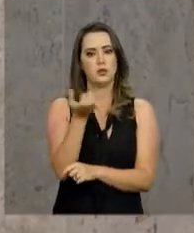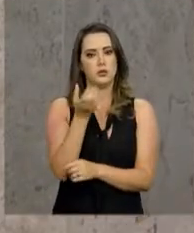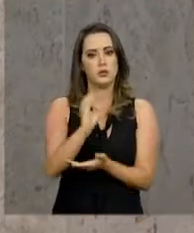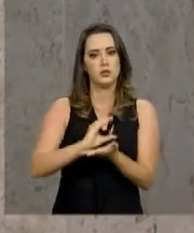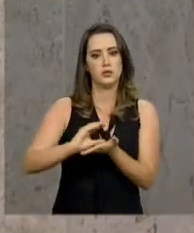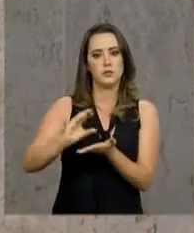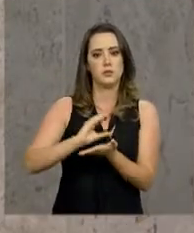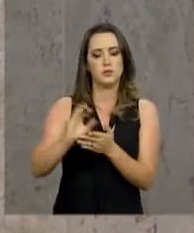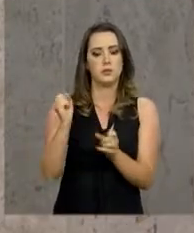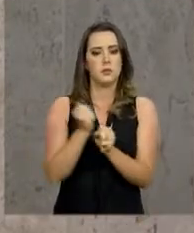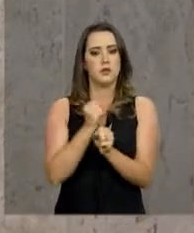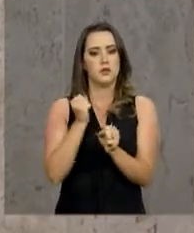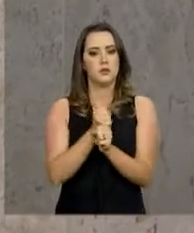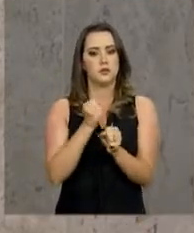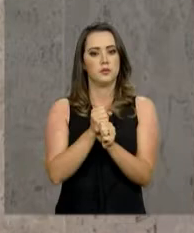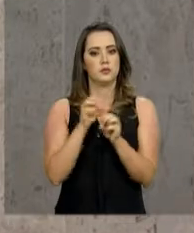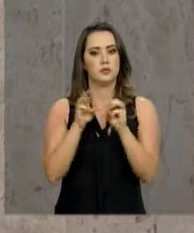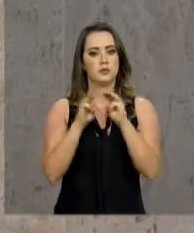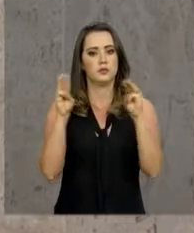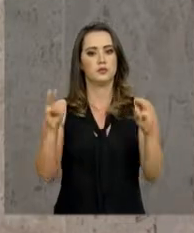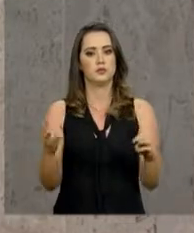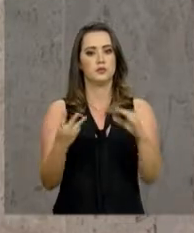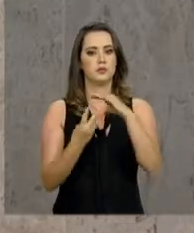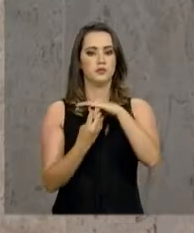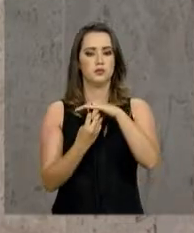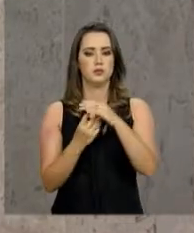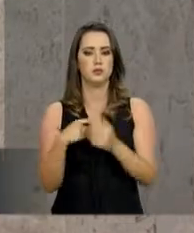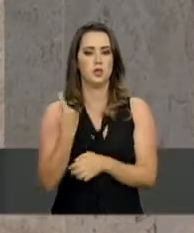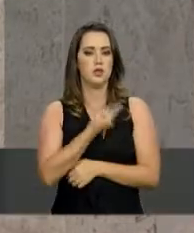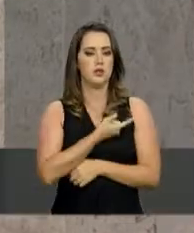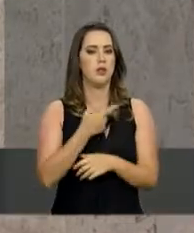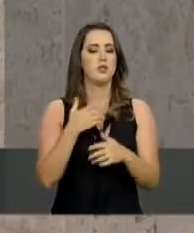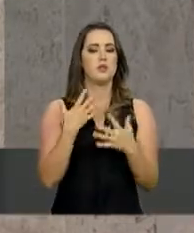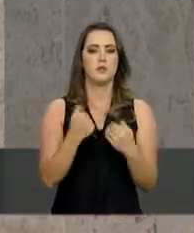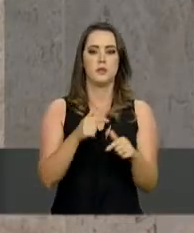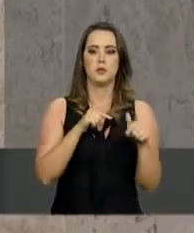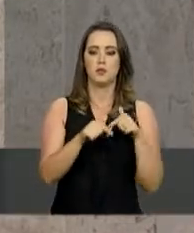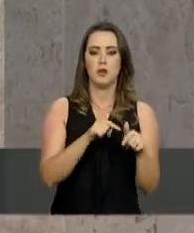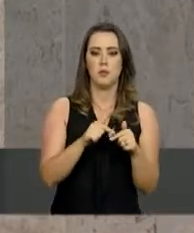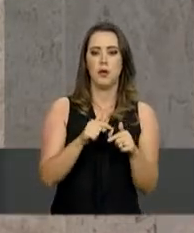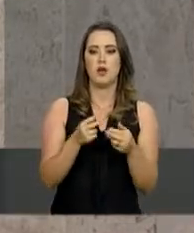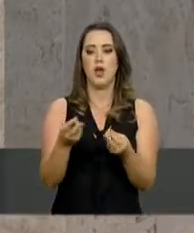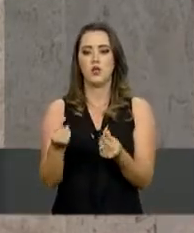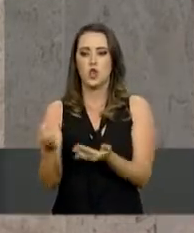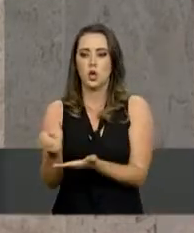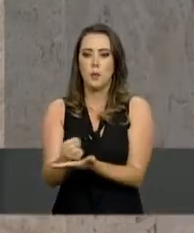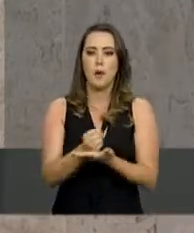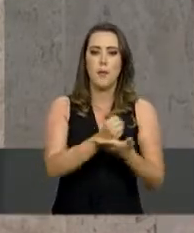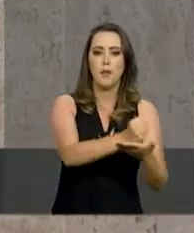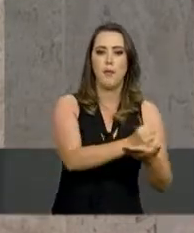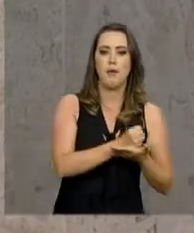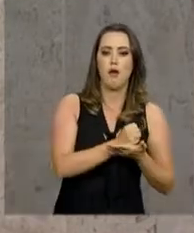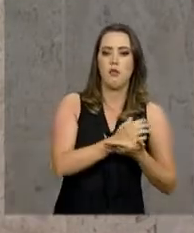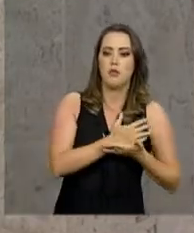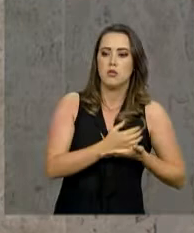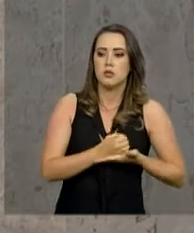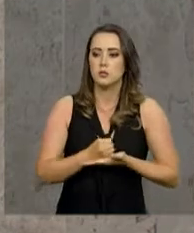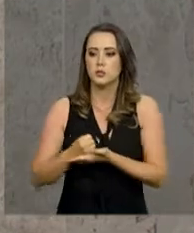investir na recuperação do Museu Nacional. Nós vamos trabalhar, nós vamos poder captar recursos e nós vamos poder entregar